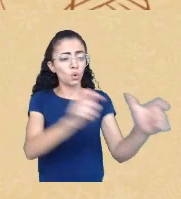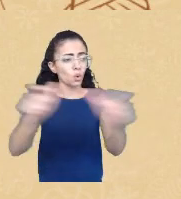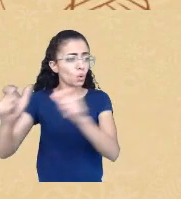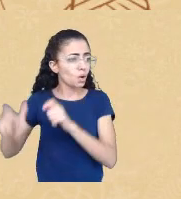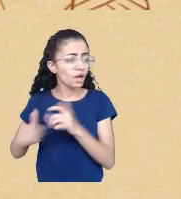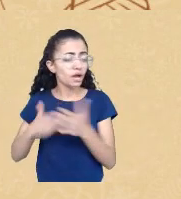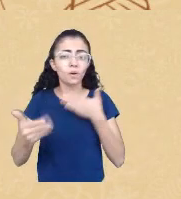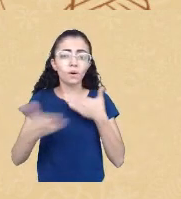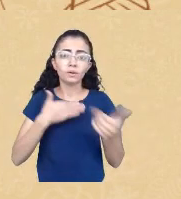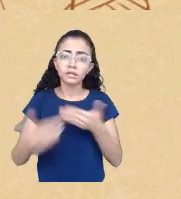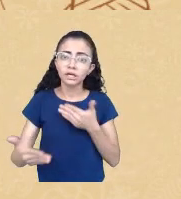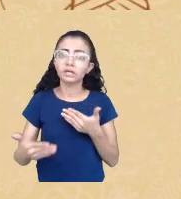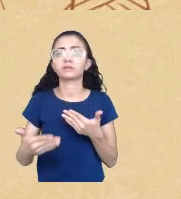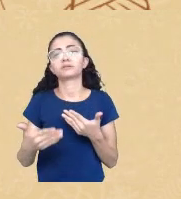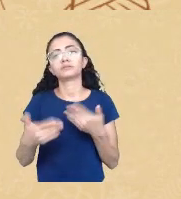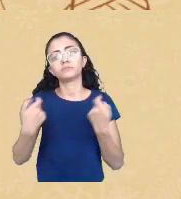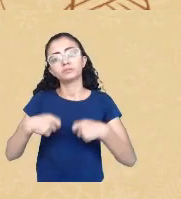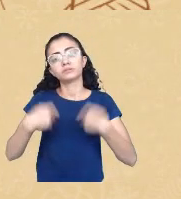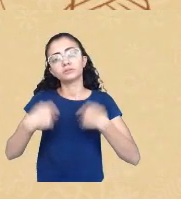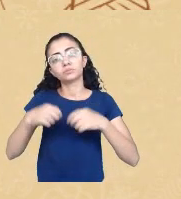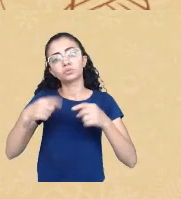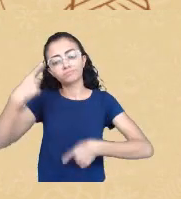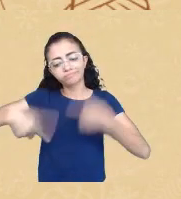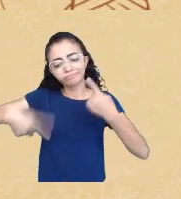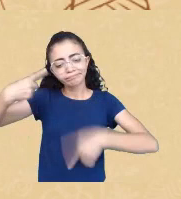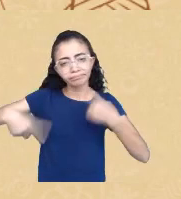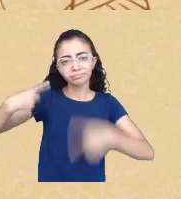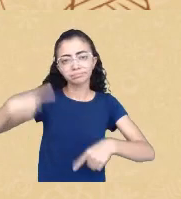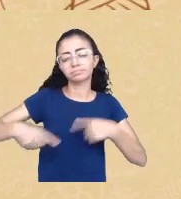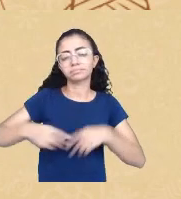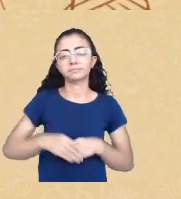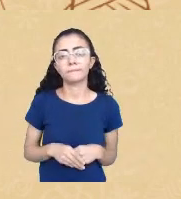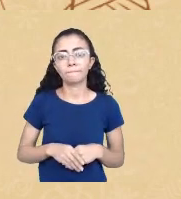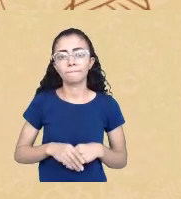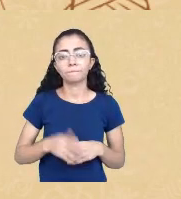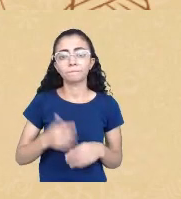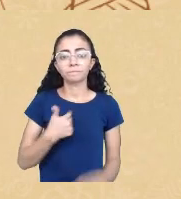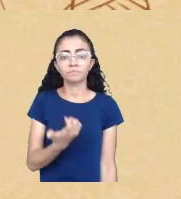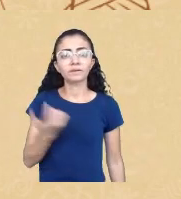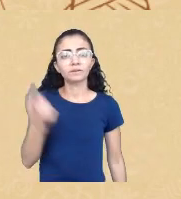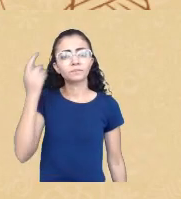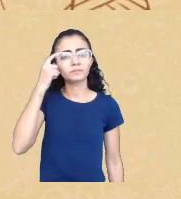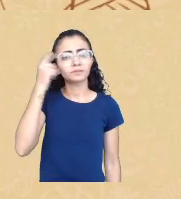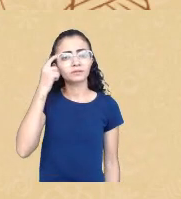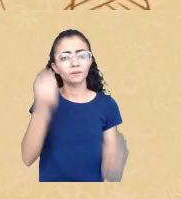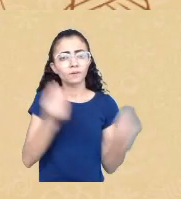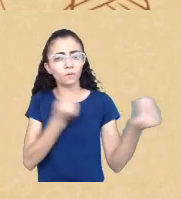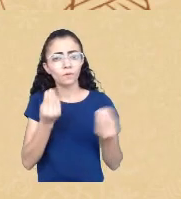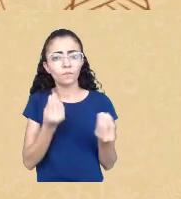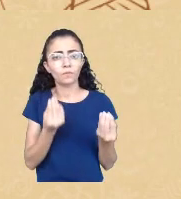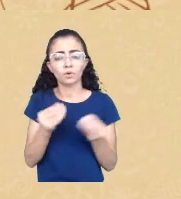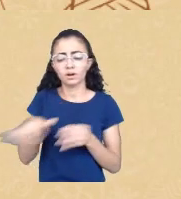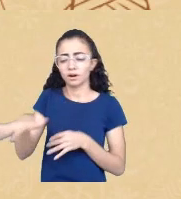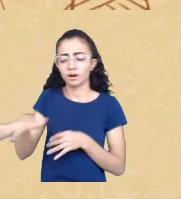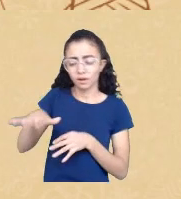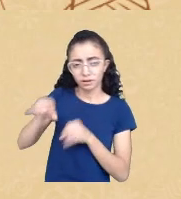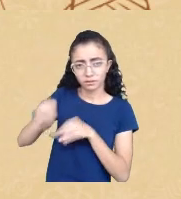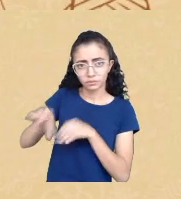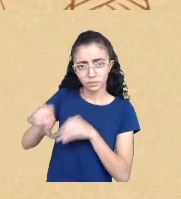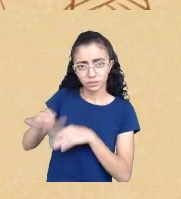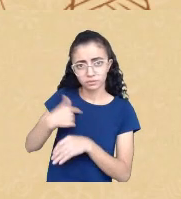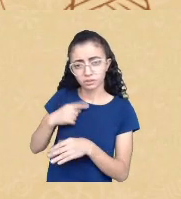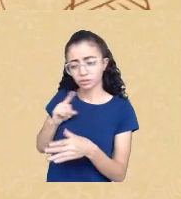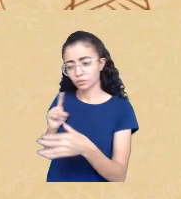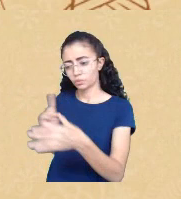raciais e quero pensar como é que isso dialoga com a educação que é o meu lugar de